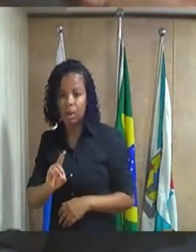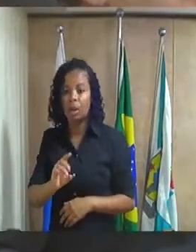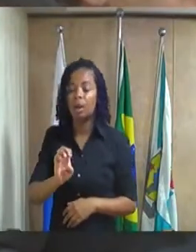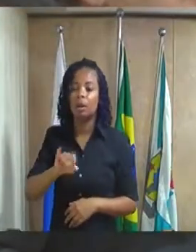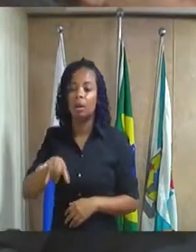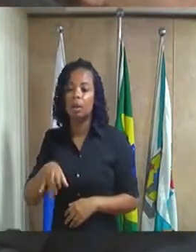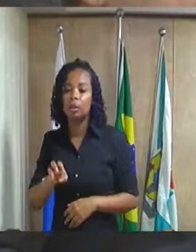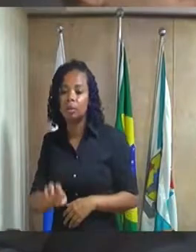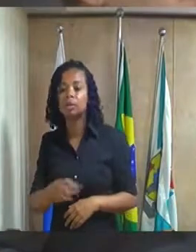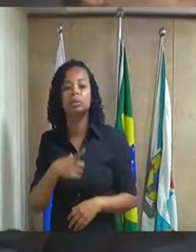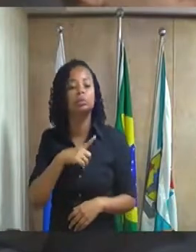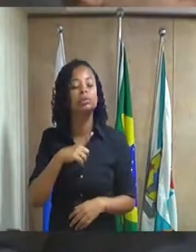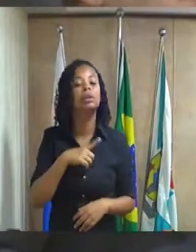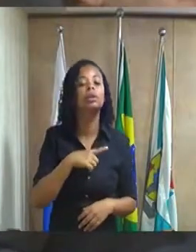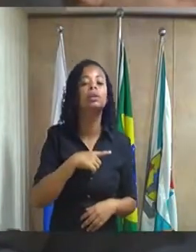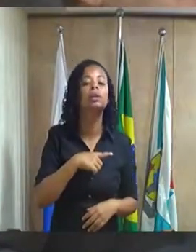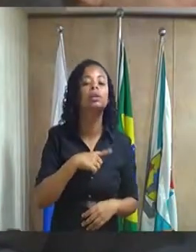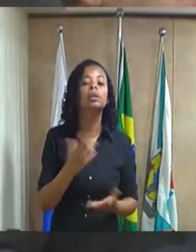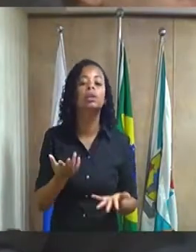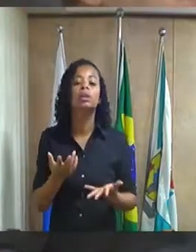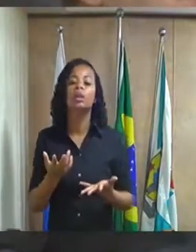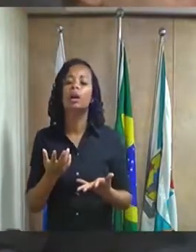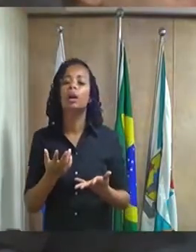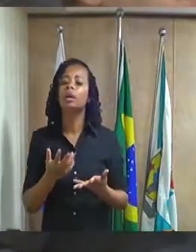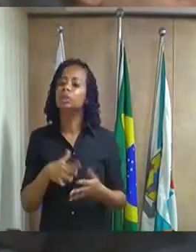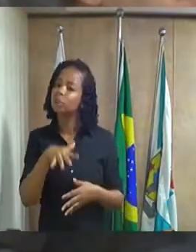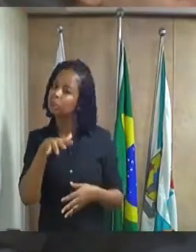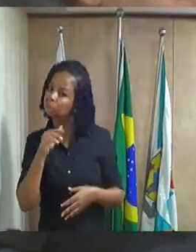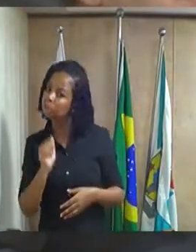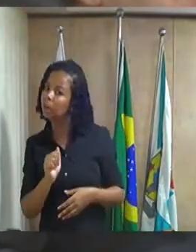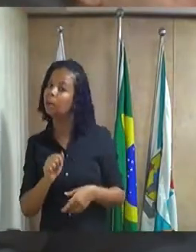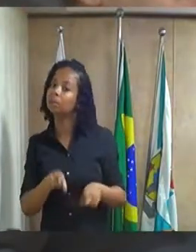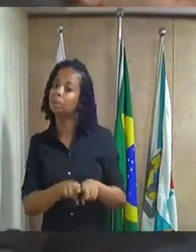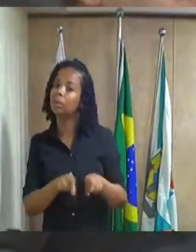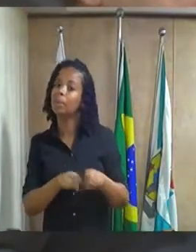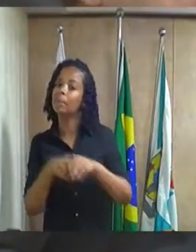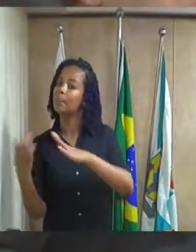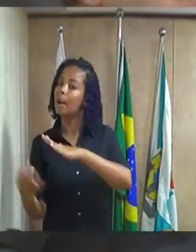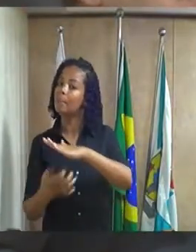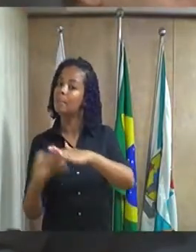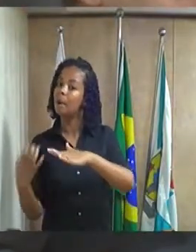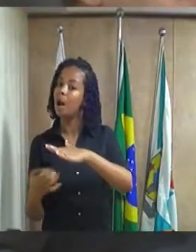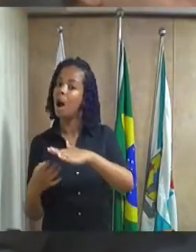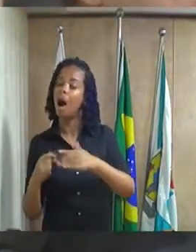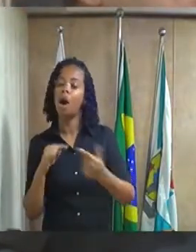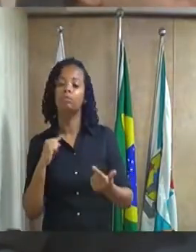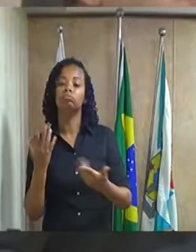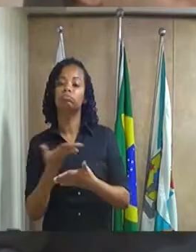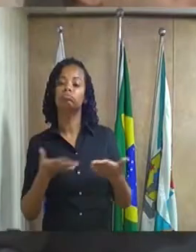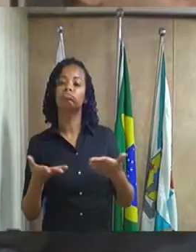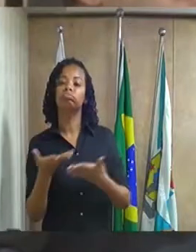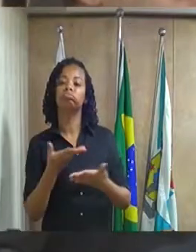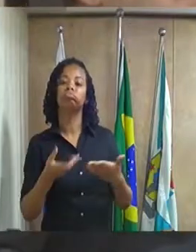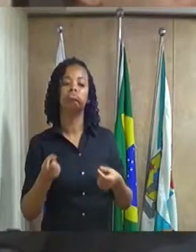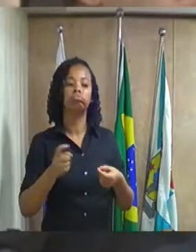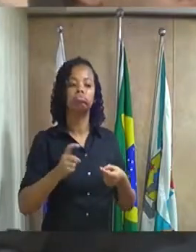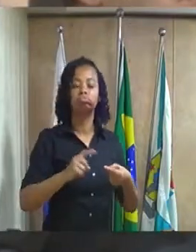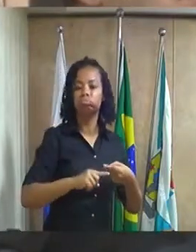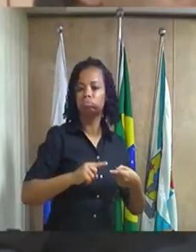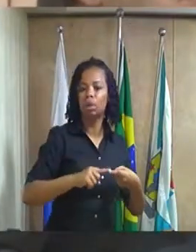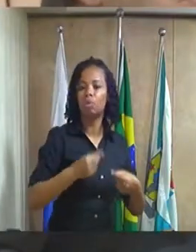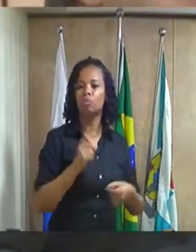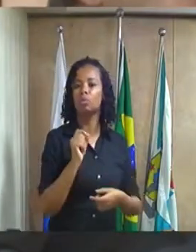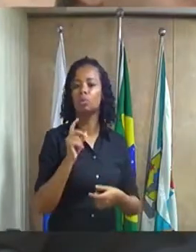município fazer as autuações ou então chamar essas empresas para um acordo e aí a partir daí nós temos